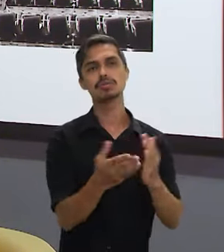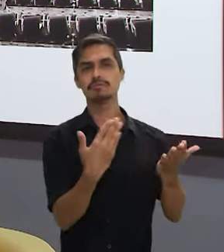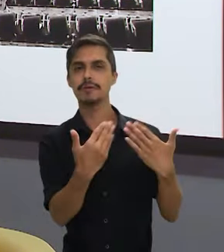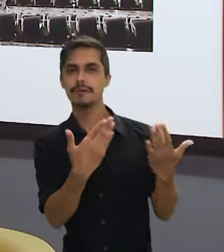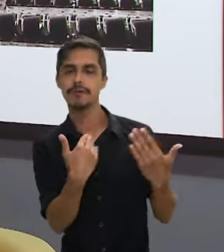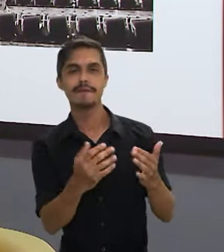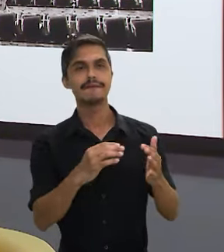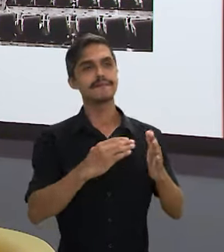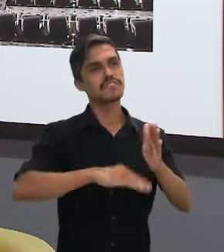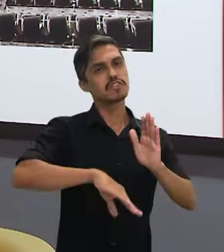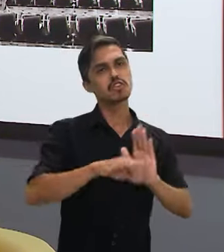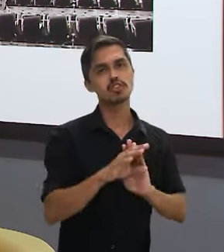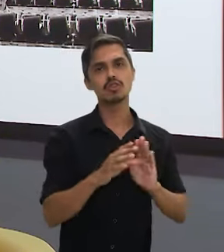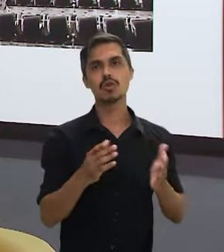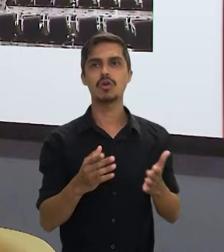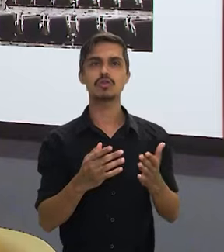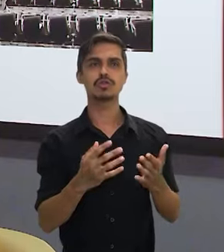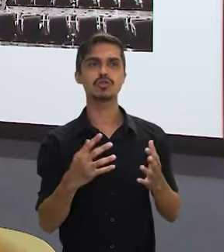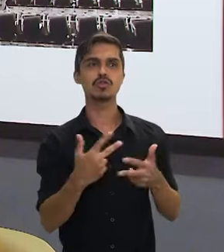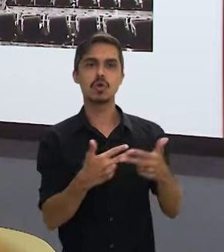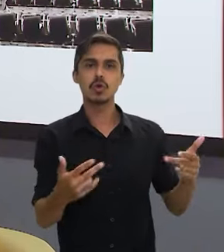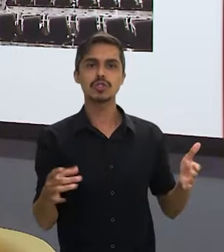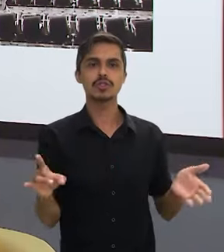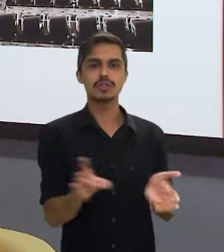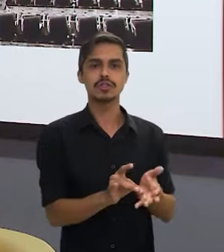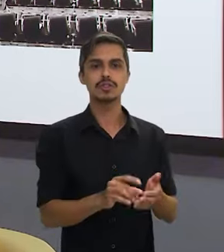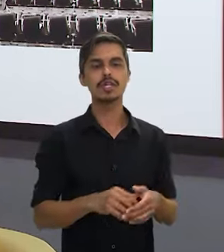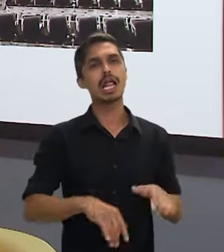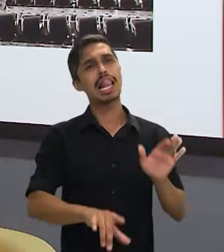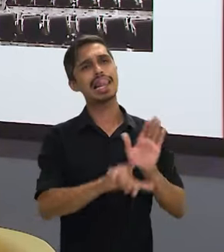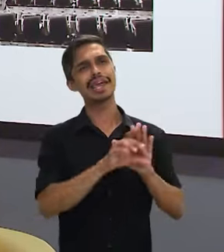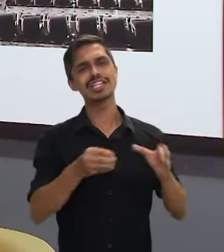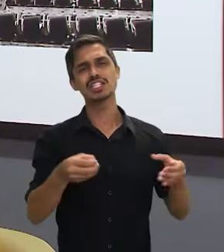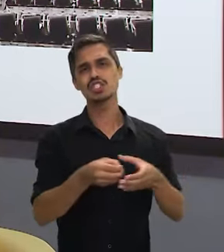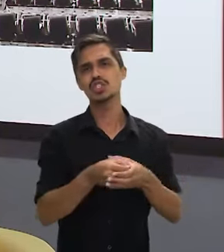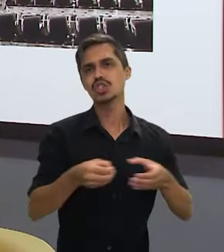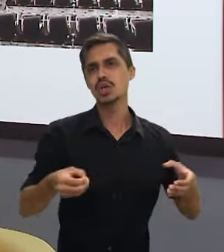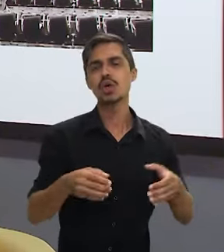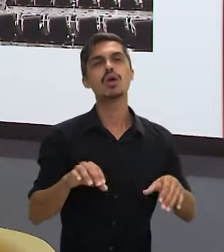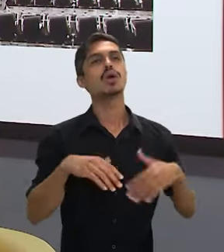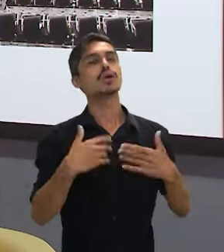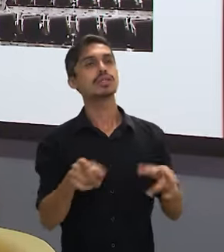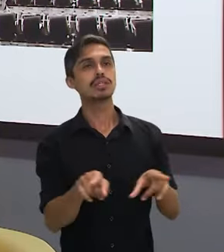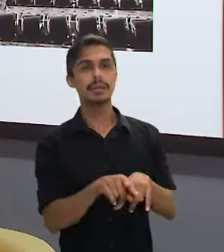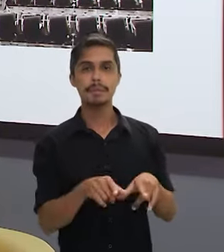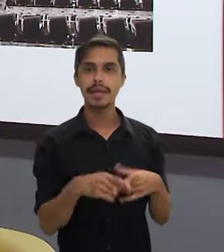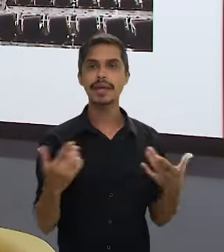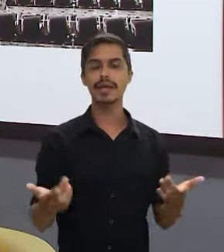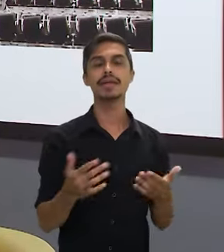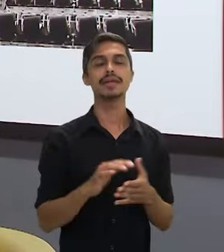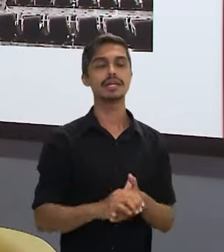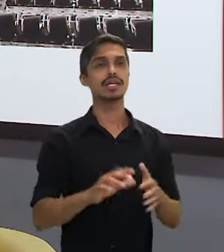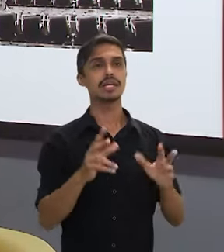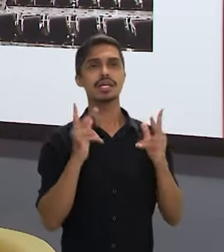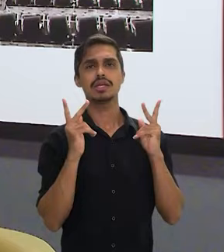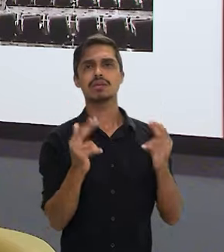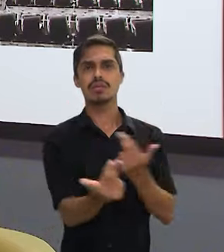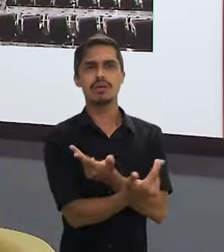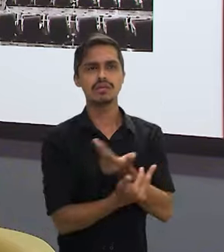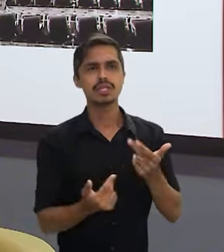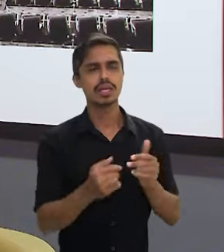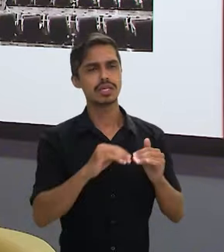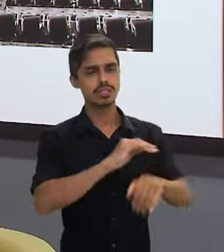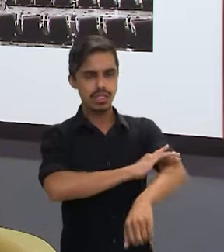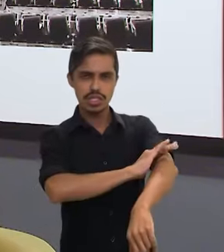o diálogo, com todas as questões concretas, fosse na aprovação da Lei de Cotas, fosse na instauração de agentes da igualdade racial que a gente está